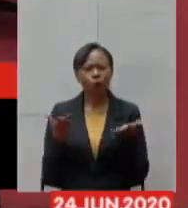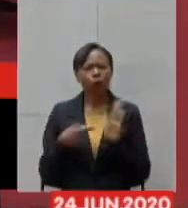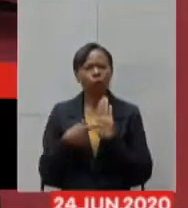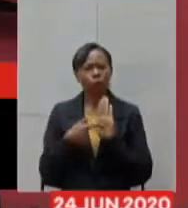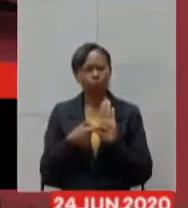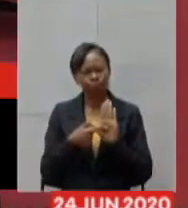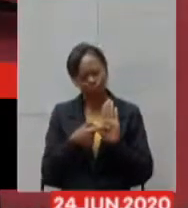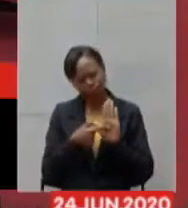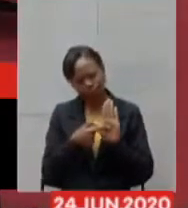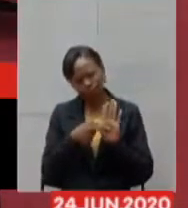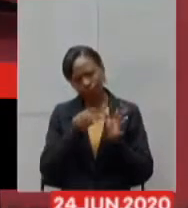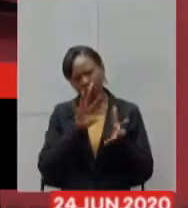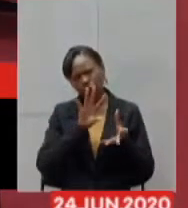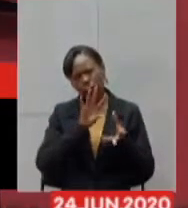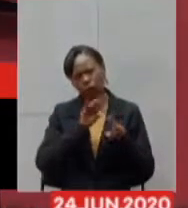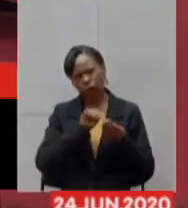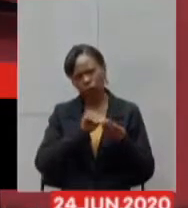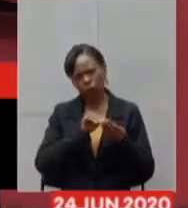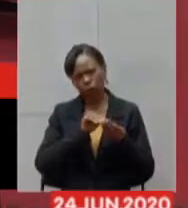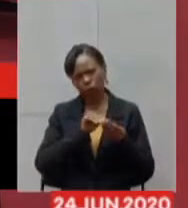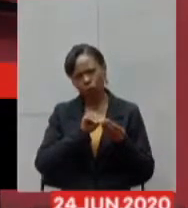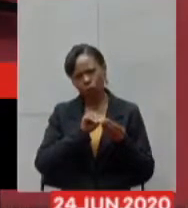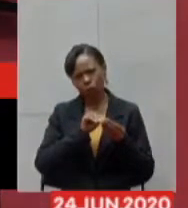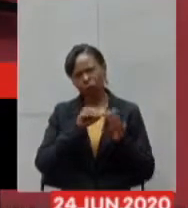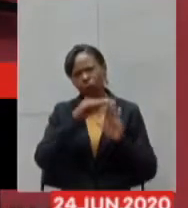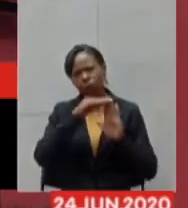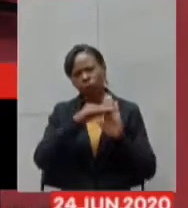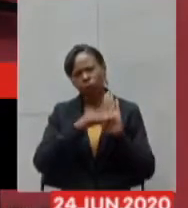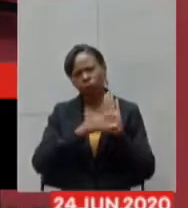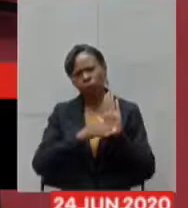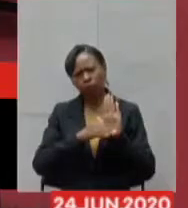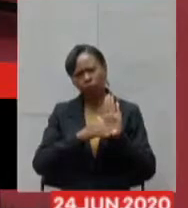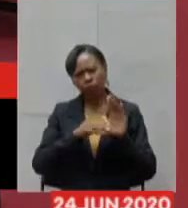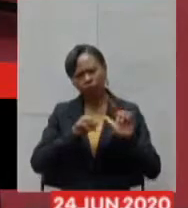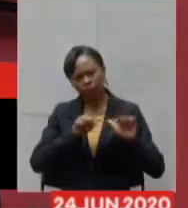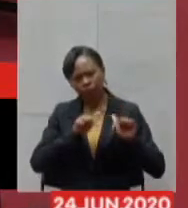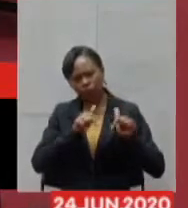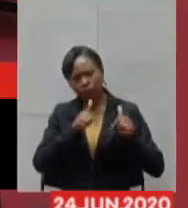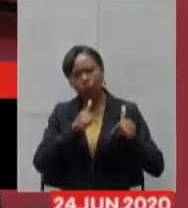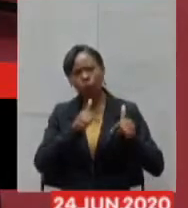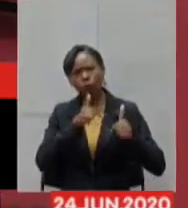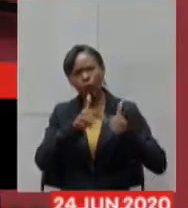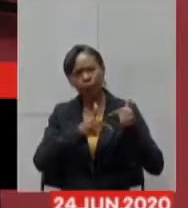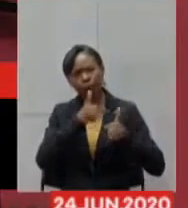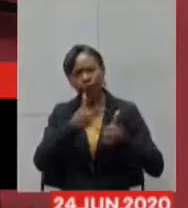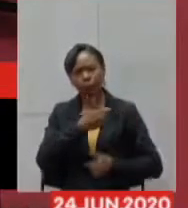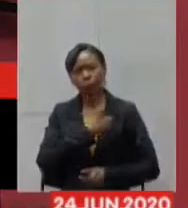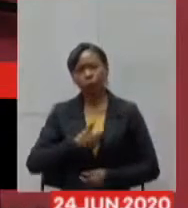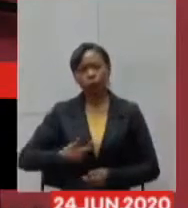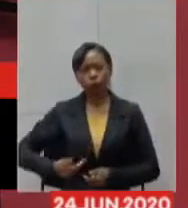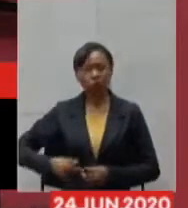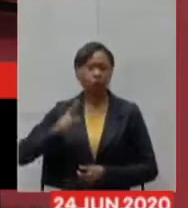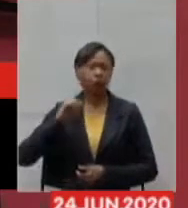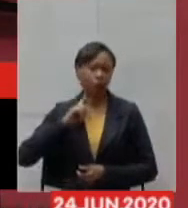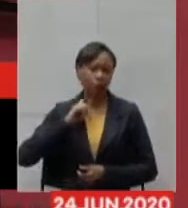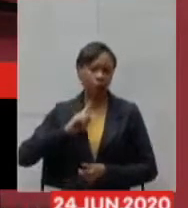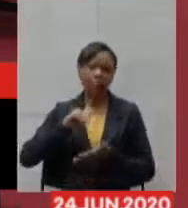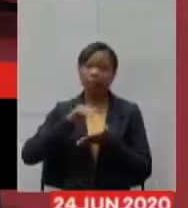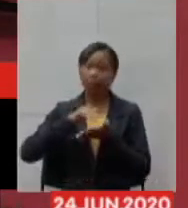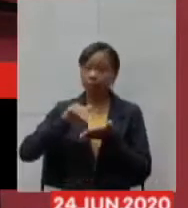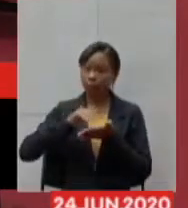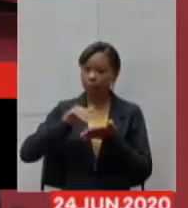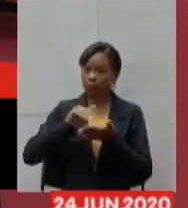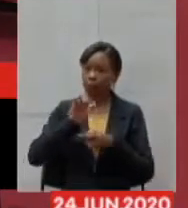sido as ações do governo do Estado de Minas Gerais e da Secretaria de Estado de Saúde no